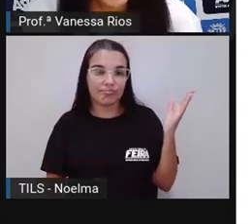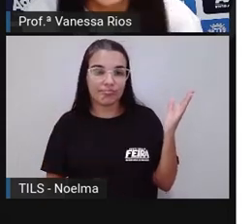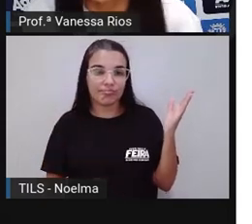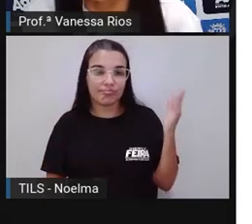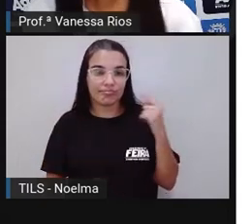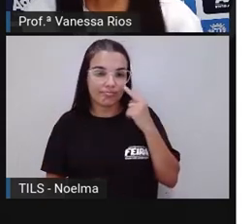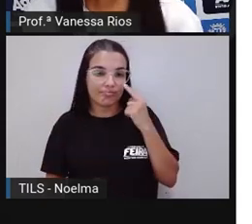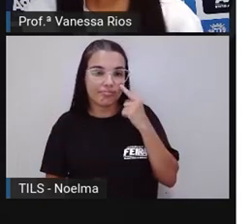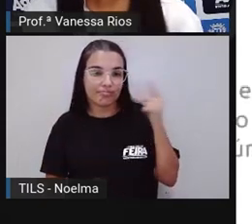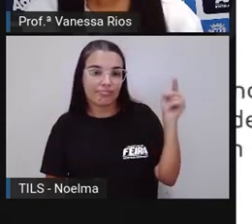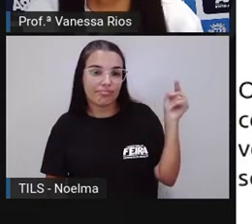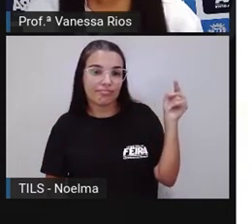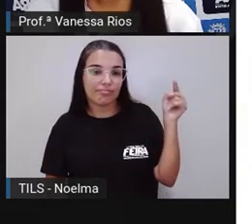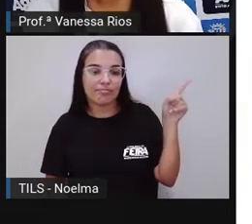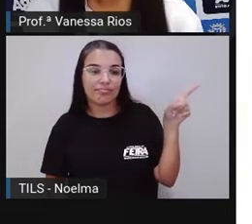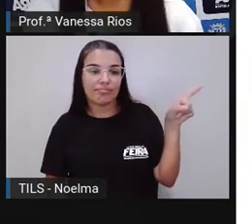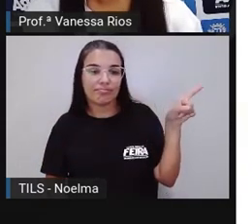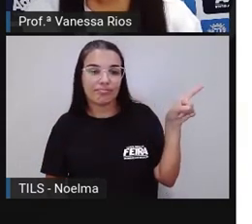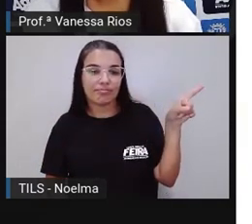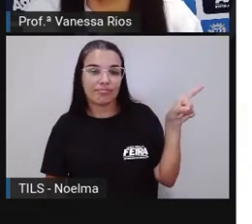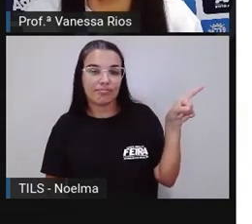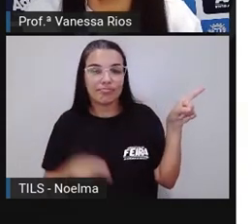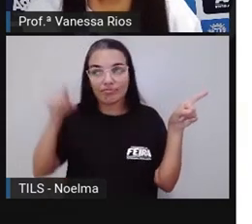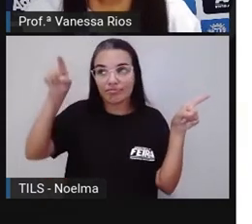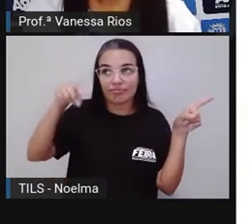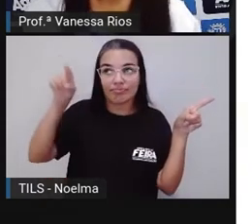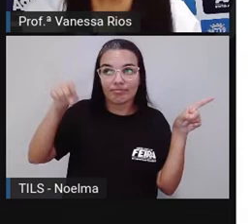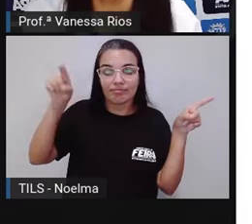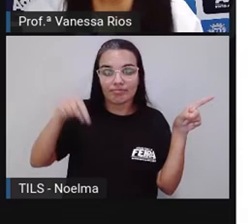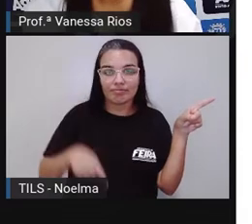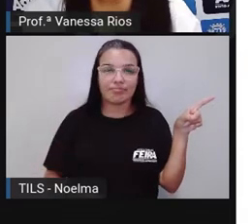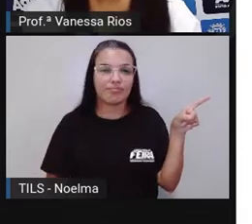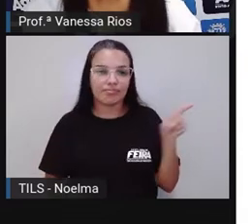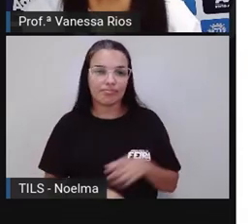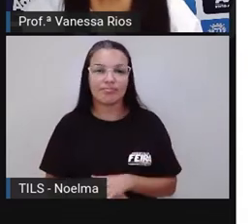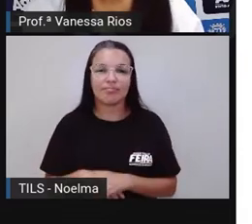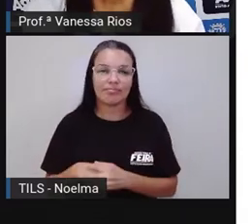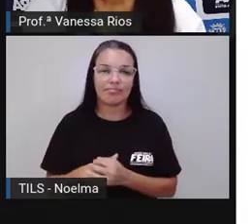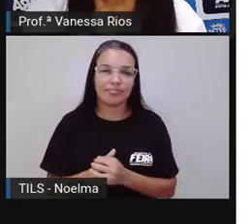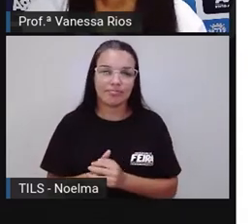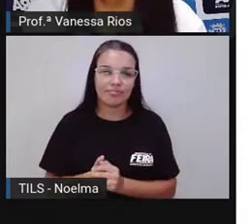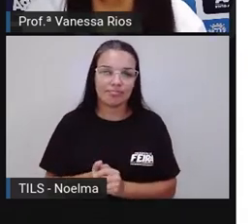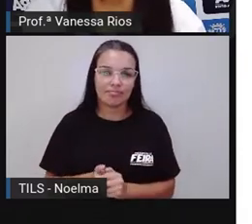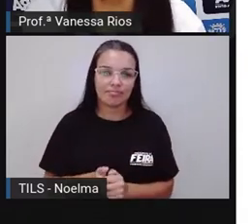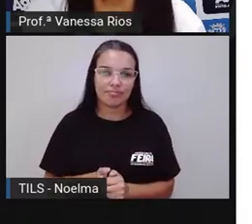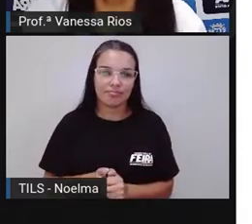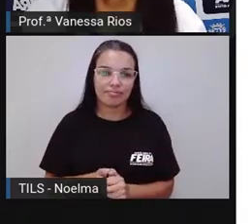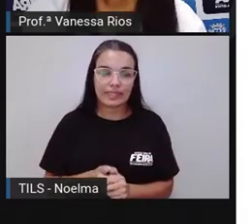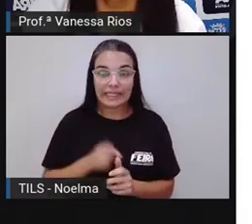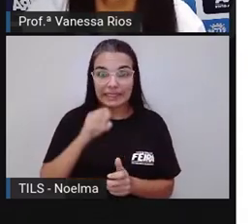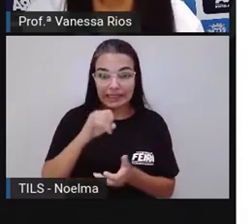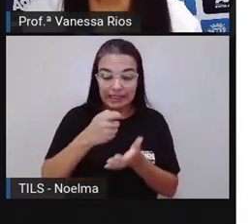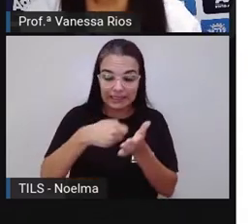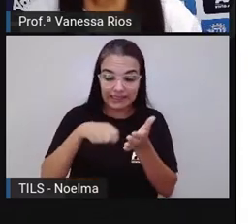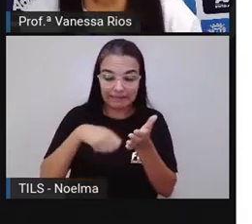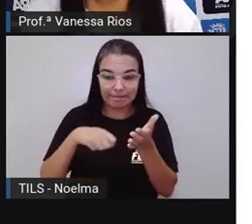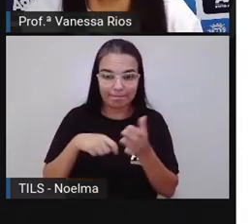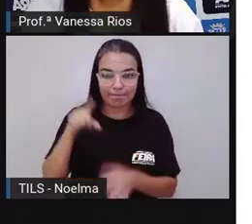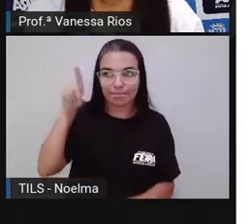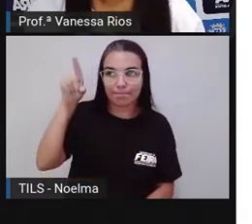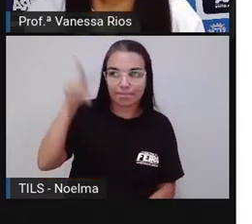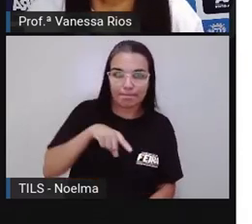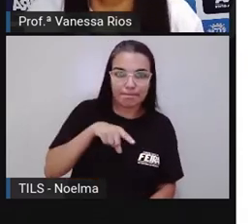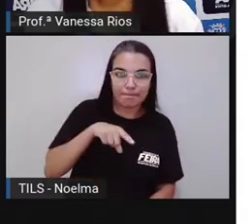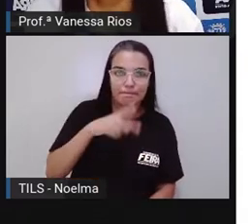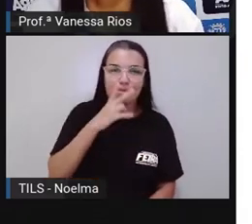o menino está segurando. Esse acento, né, que é escrevendo na nossa escrita, aparece aí como